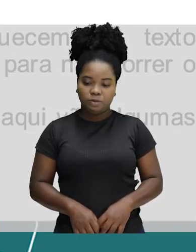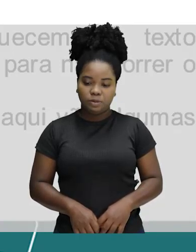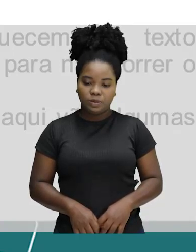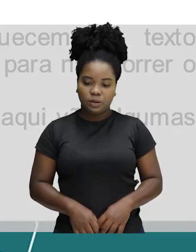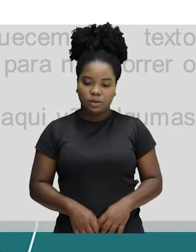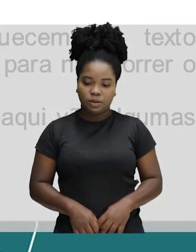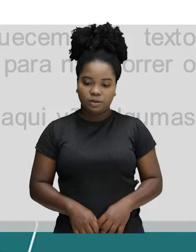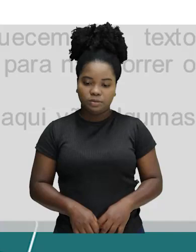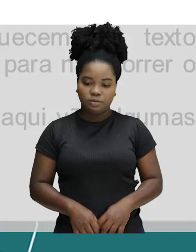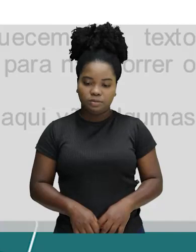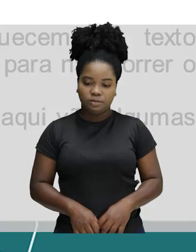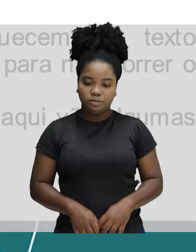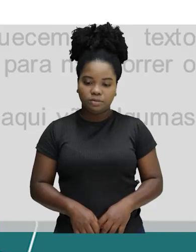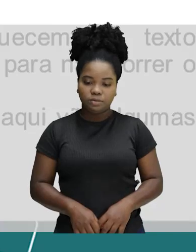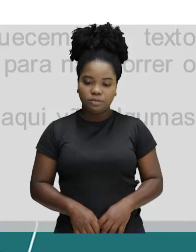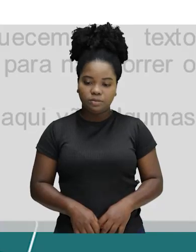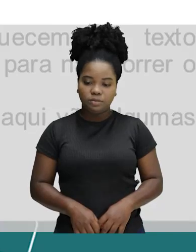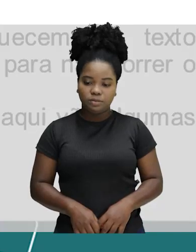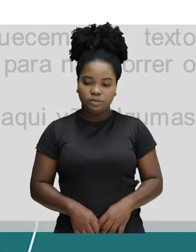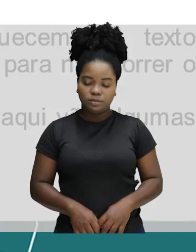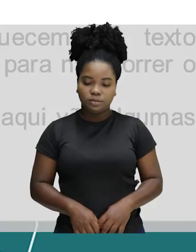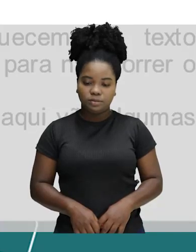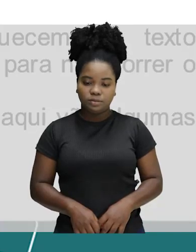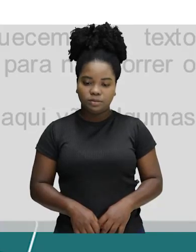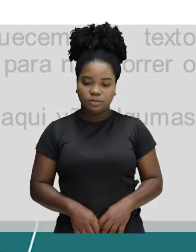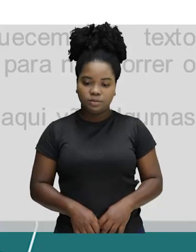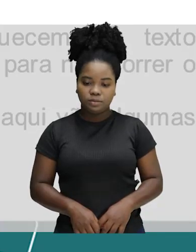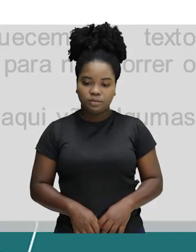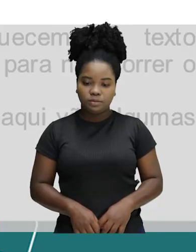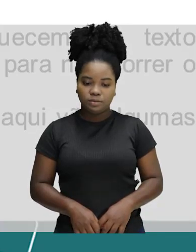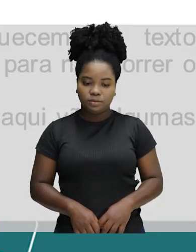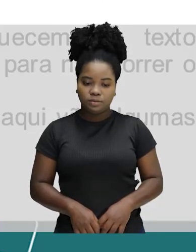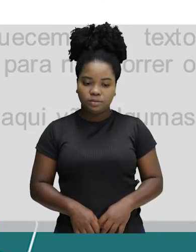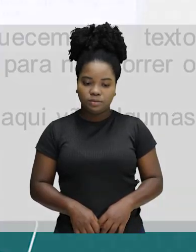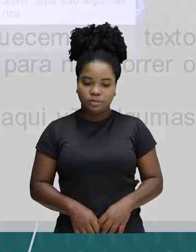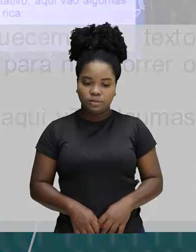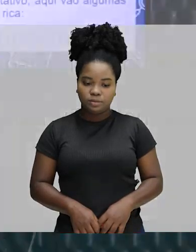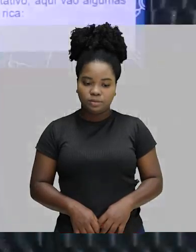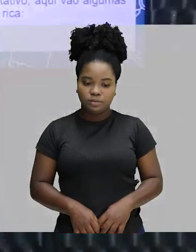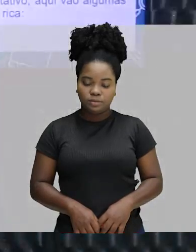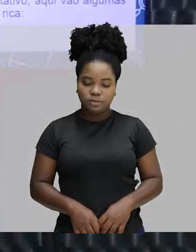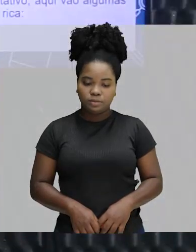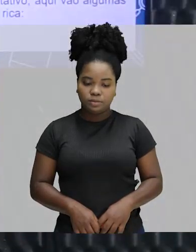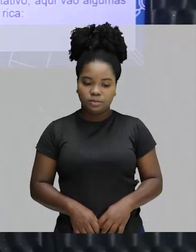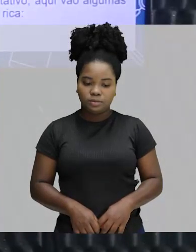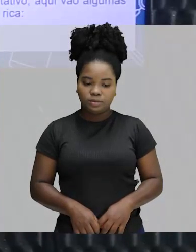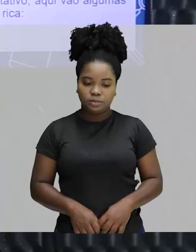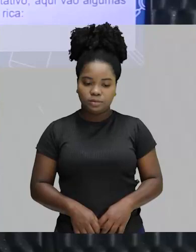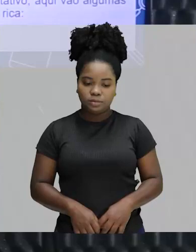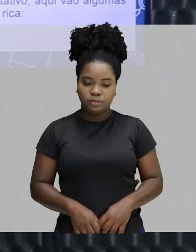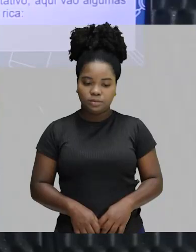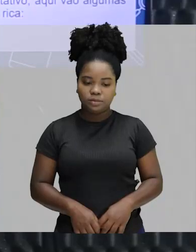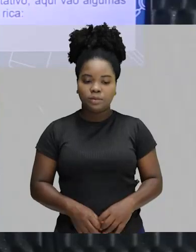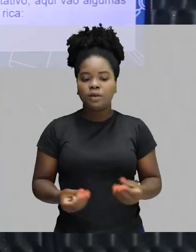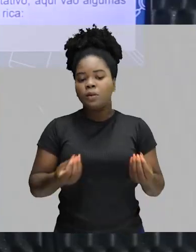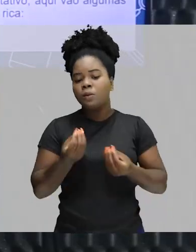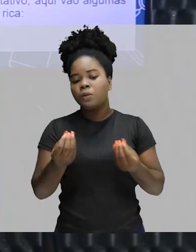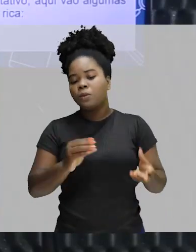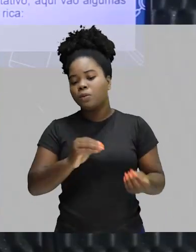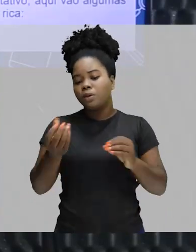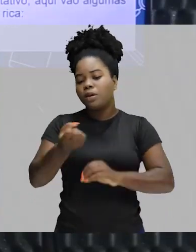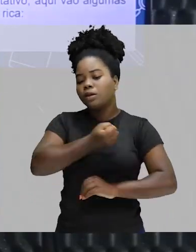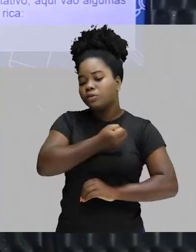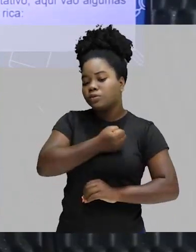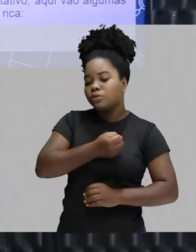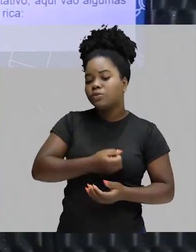pontuação, é isso que vem mais uma preocupação. Que pode deixá-los ali de cabelo em pé. Como grafar os números? Como colocar os números